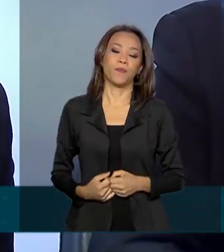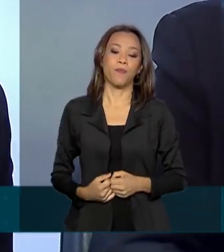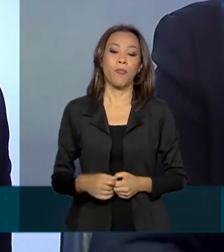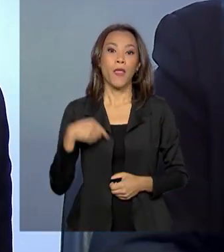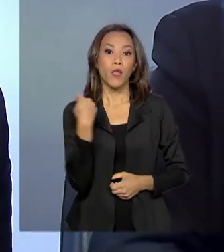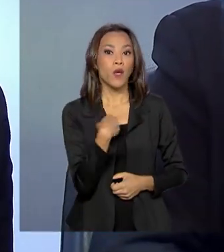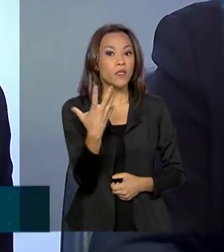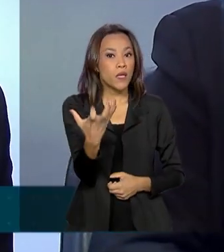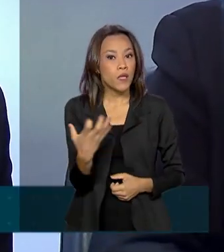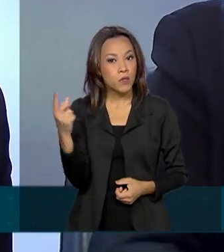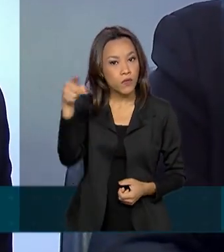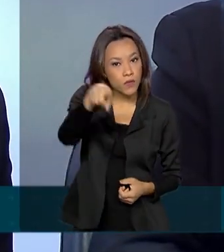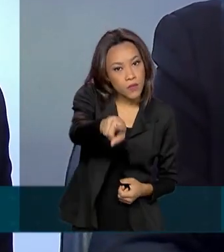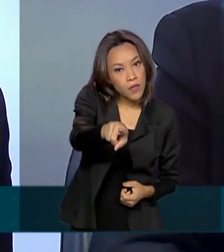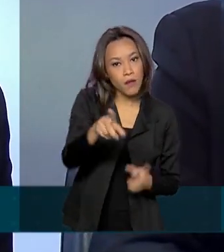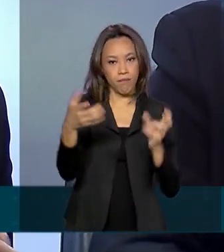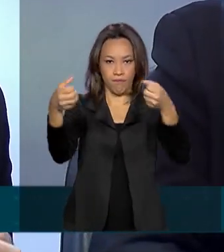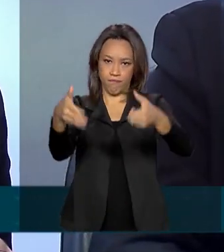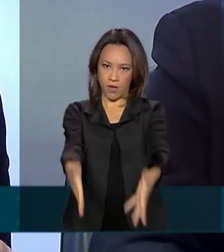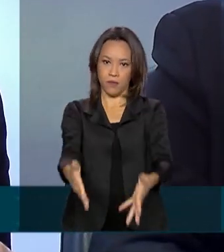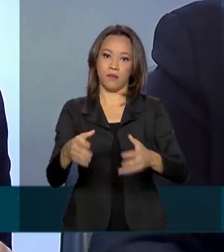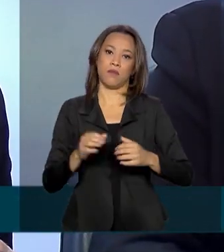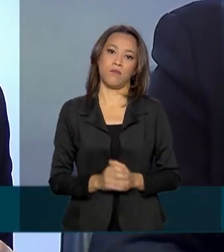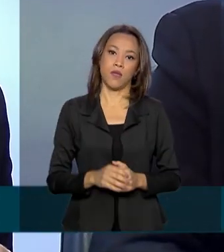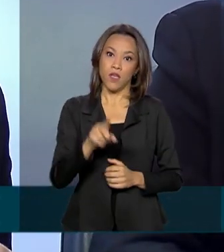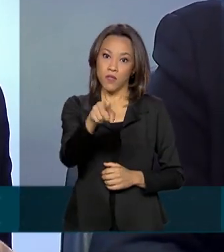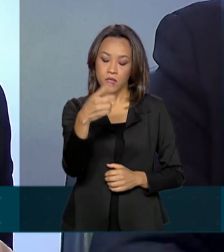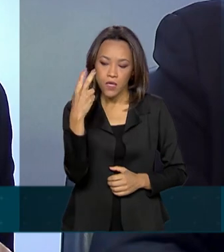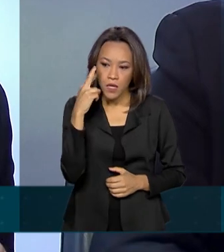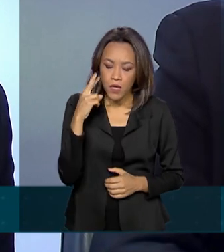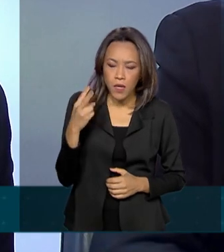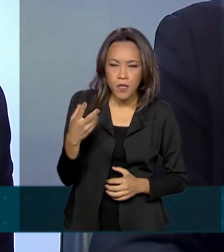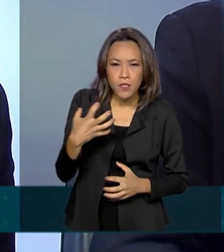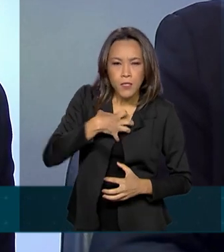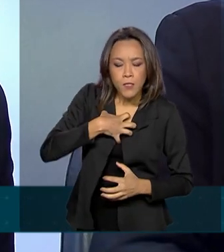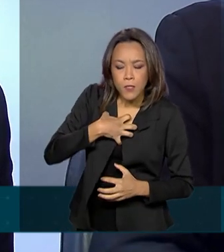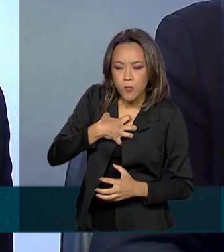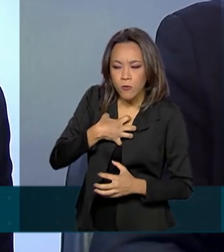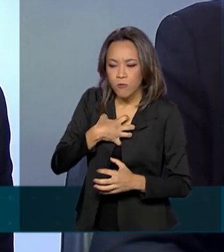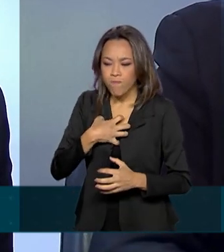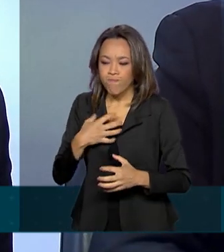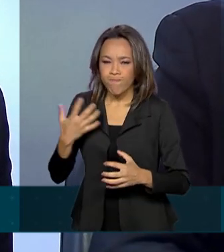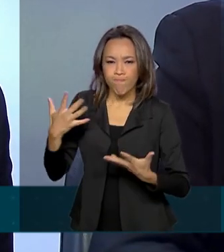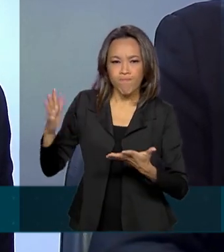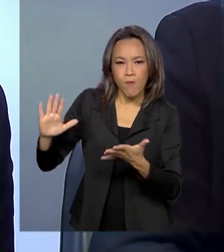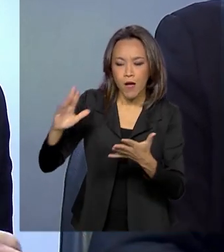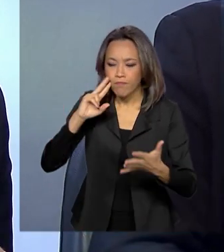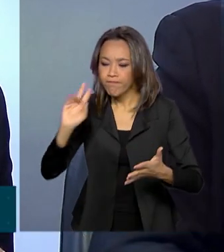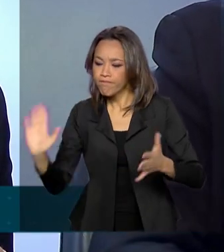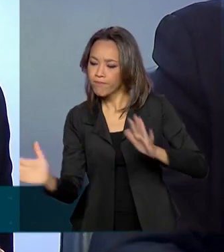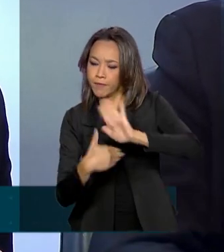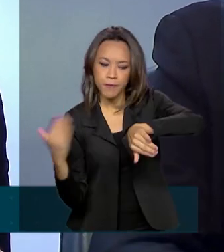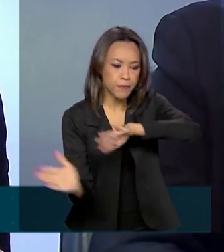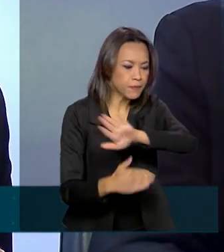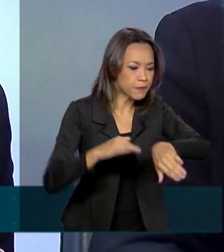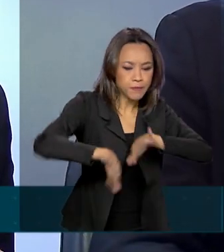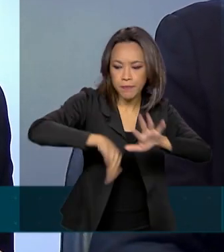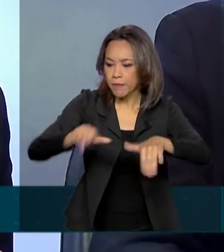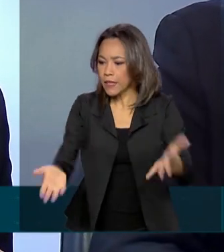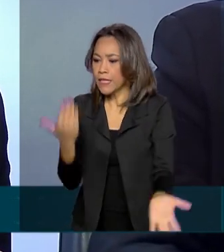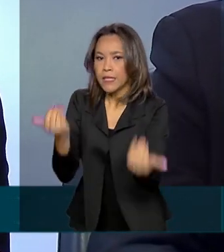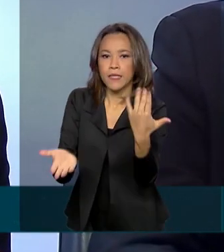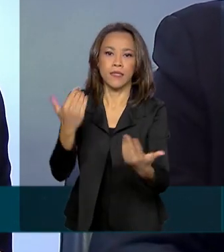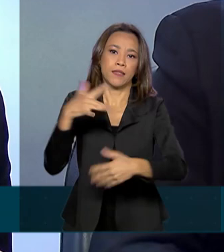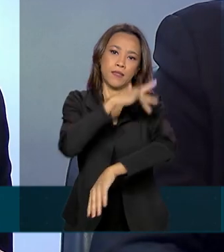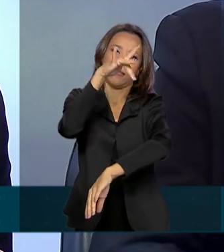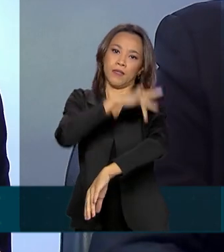você participe desse processo, que você tenha um sentimento de pertencimento a esse processo. É comigo, é conosco o